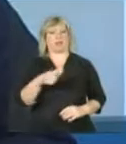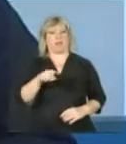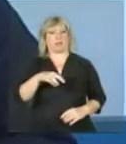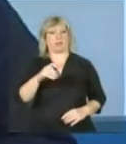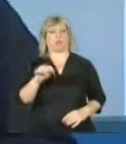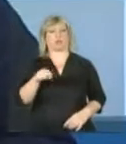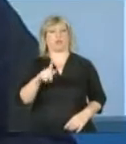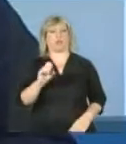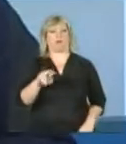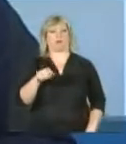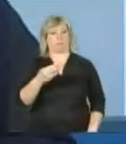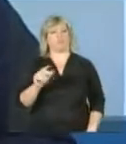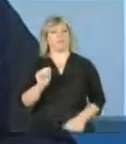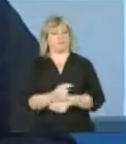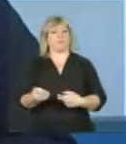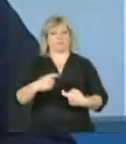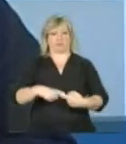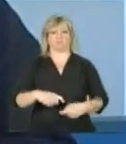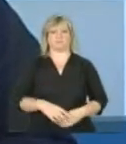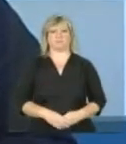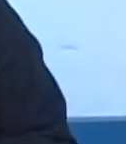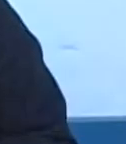.gov.br. A gente volta já.